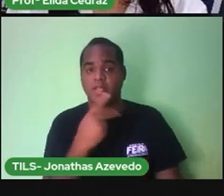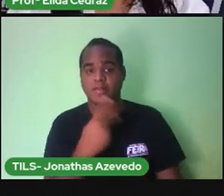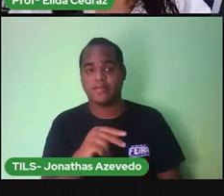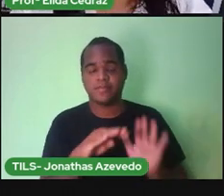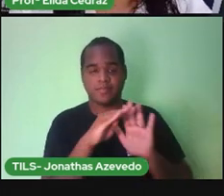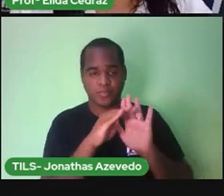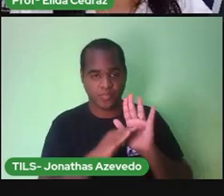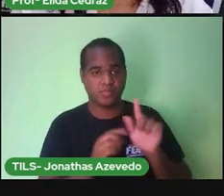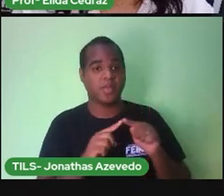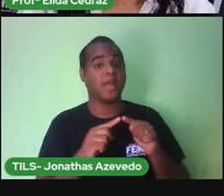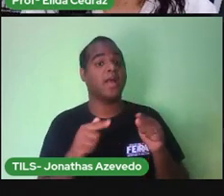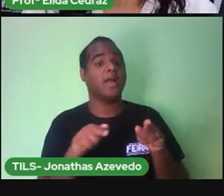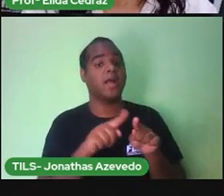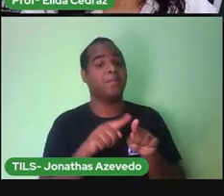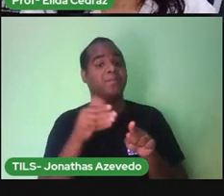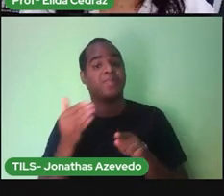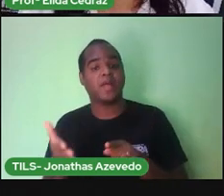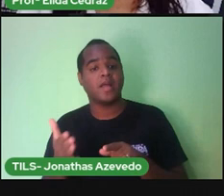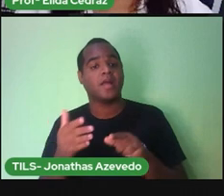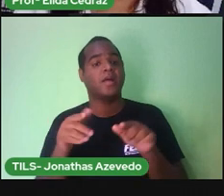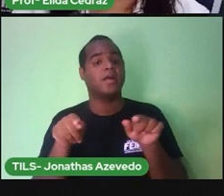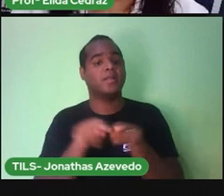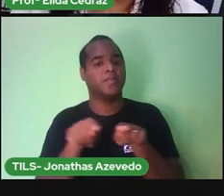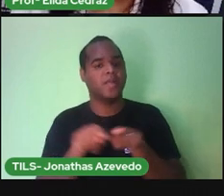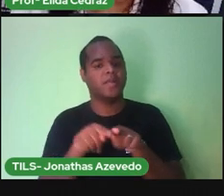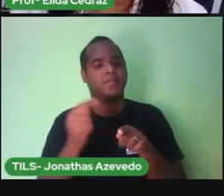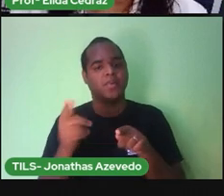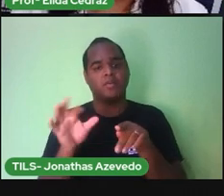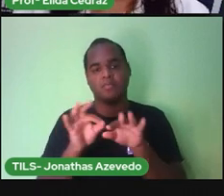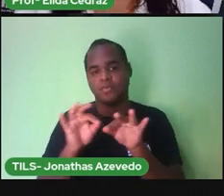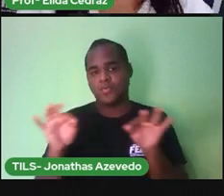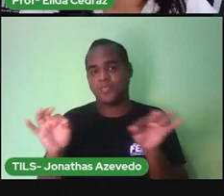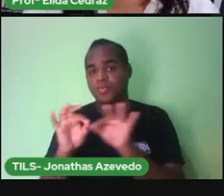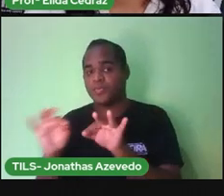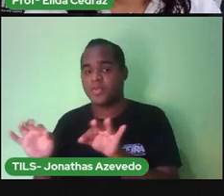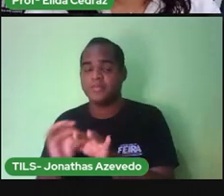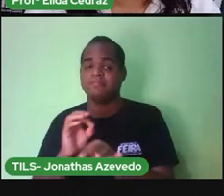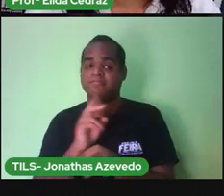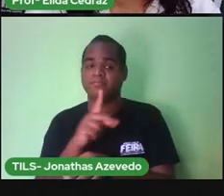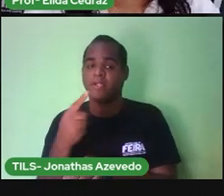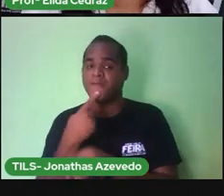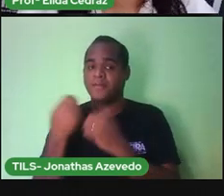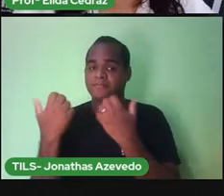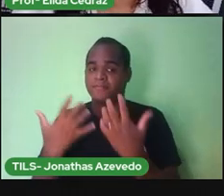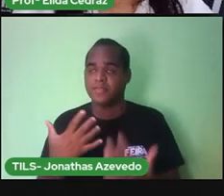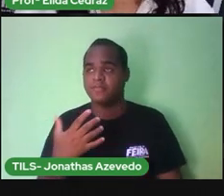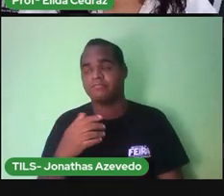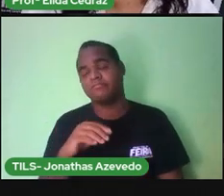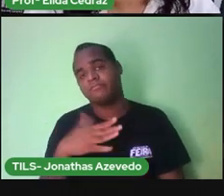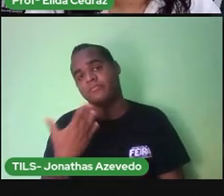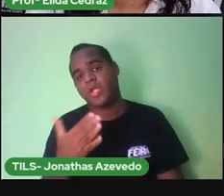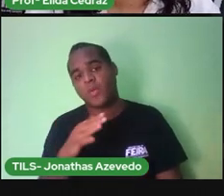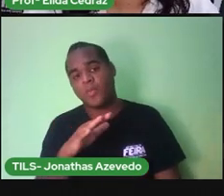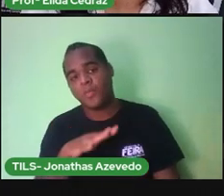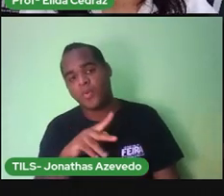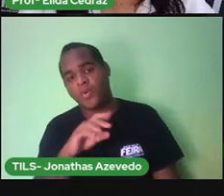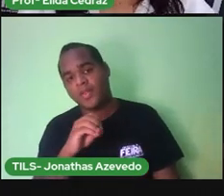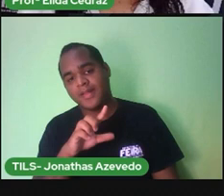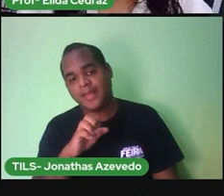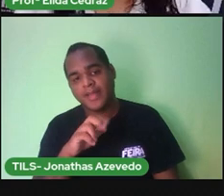item E ao lado A medida E a PRO que você diga Se foi Polegada Se foi o